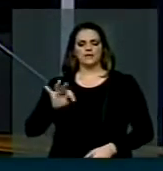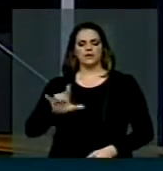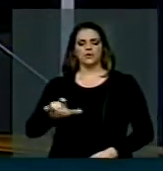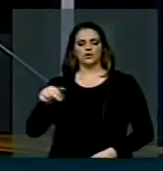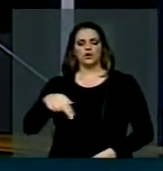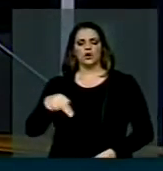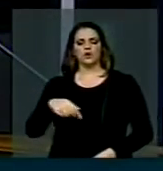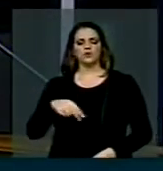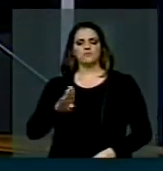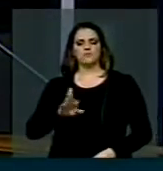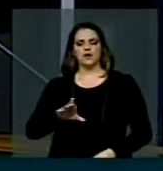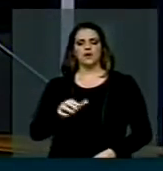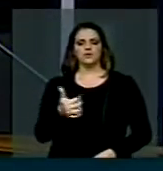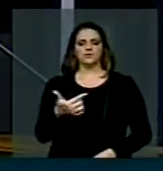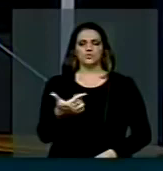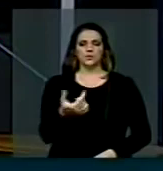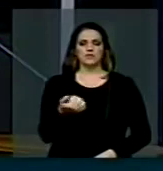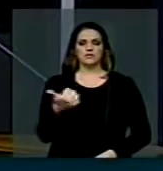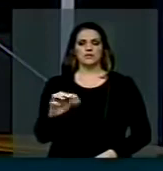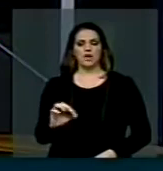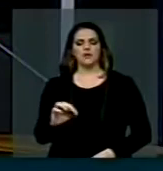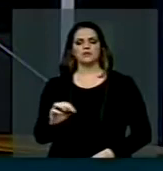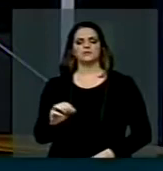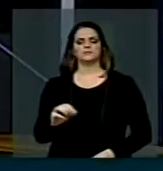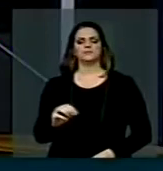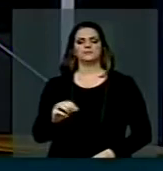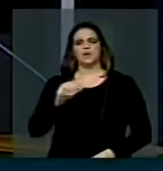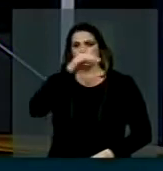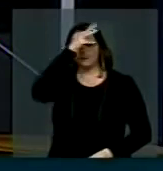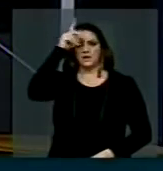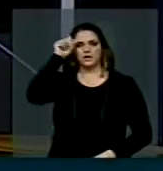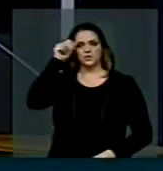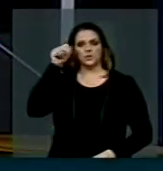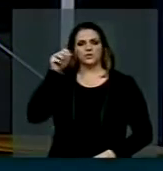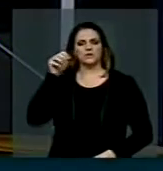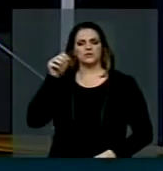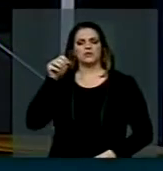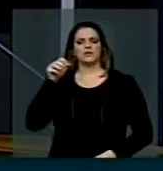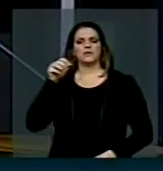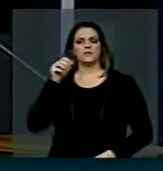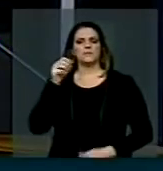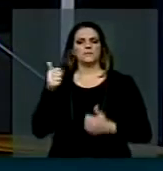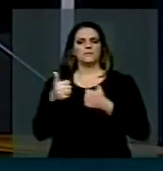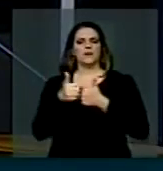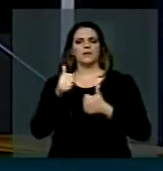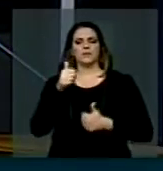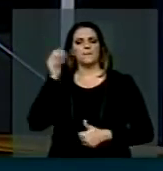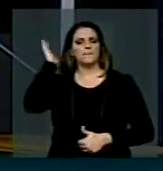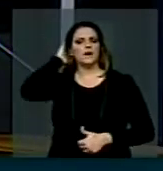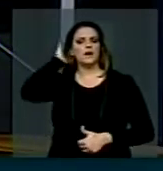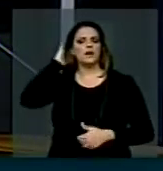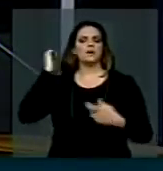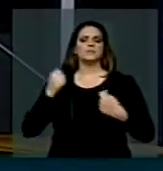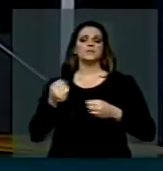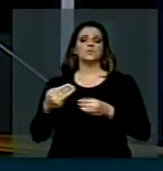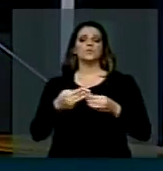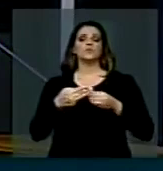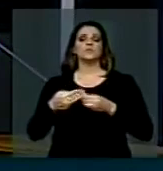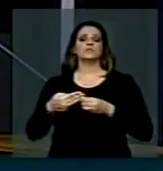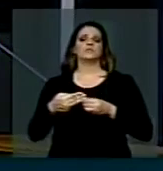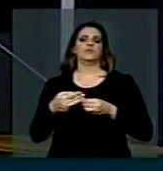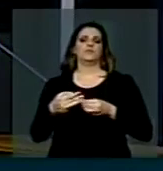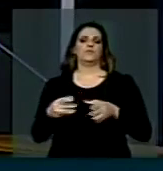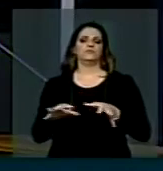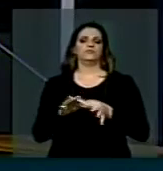-210. Temos muitas deficiências. Na margem esquerda do Amazonas, no Pará, nós temos que interligar todos aqueles municípios de Alenqué até Monte